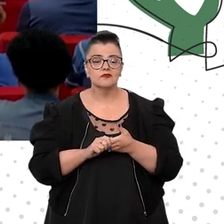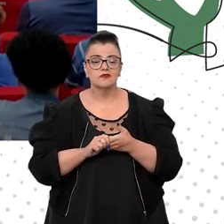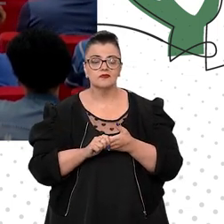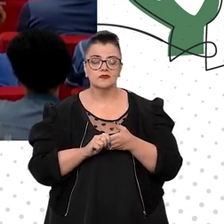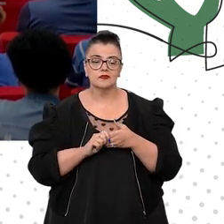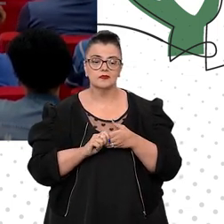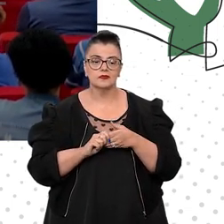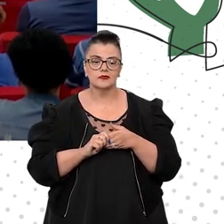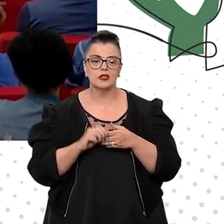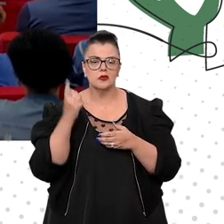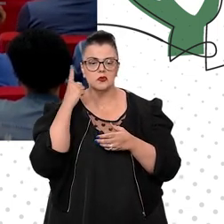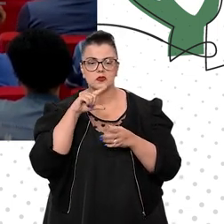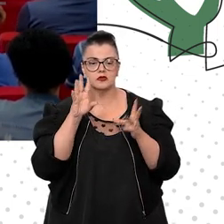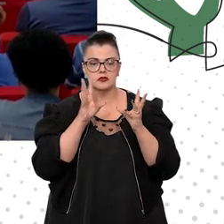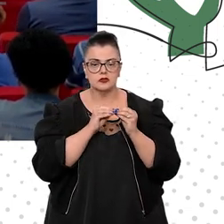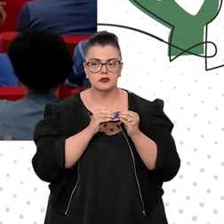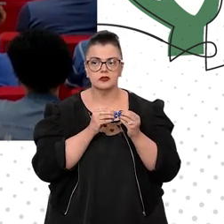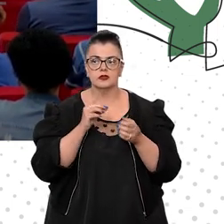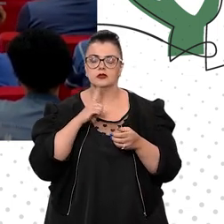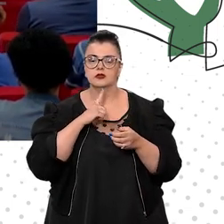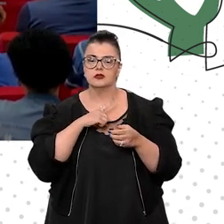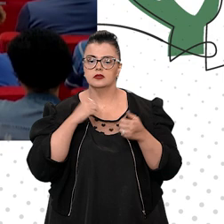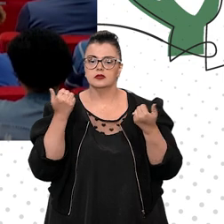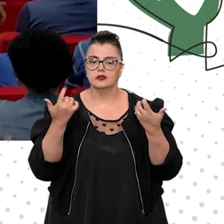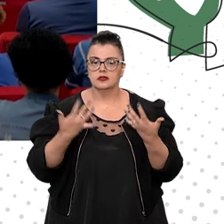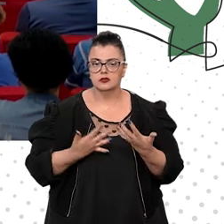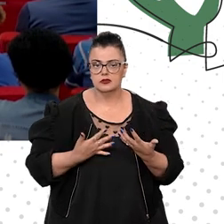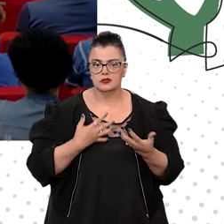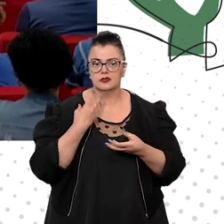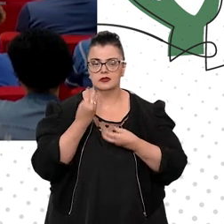condensar o que está neste